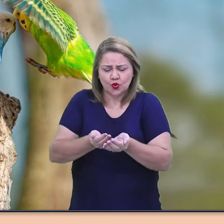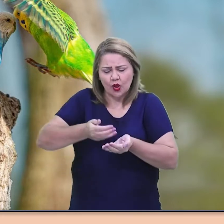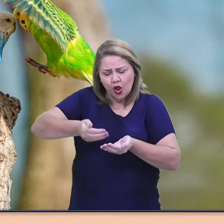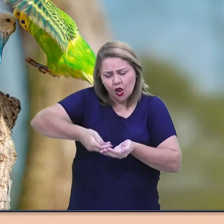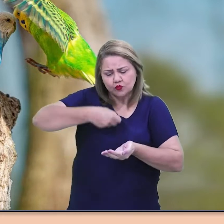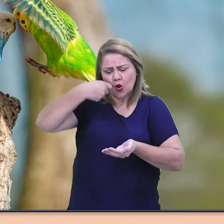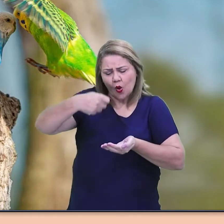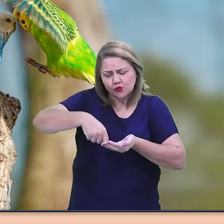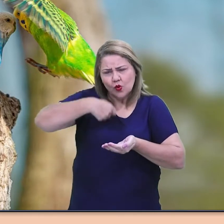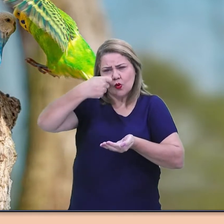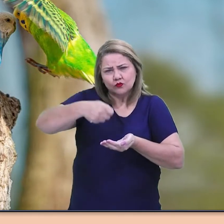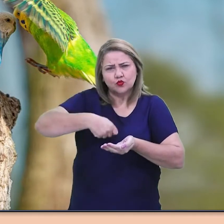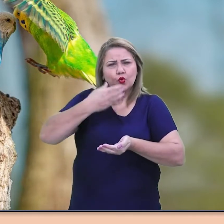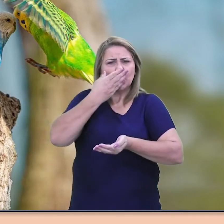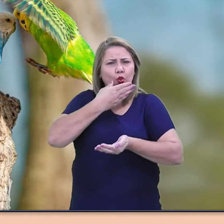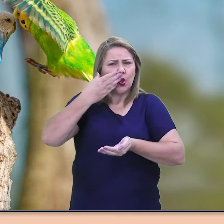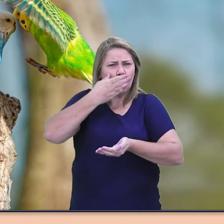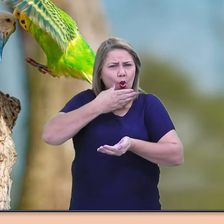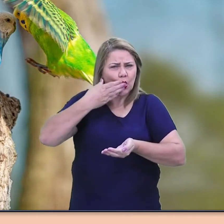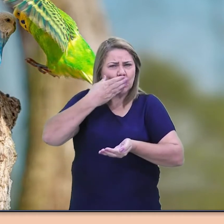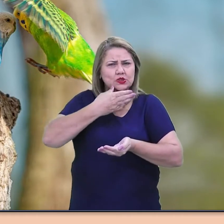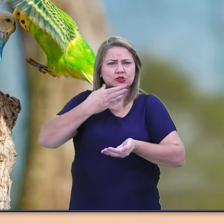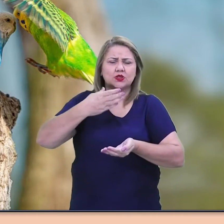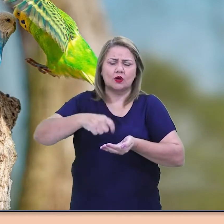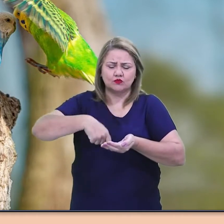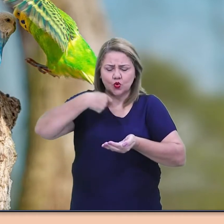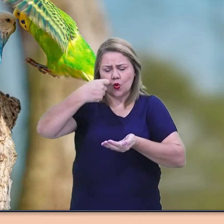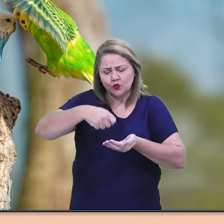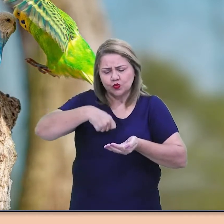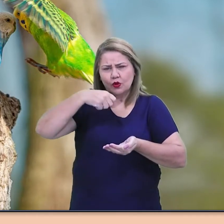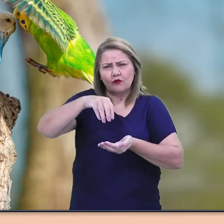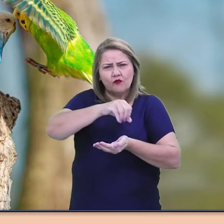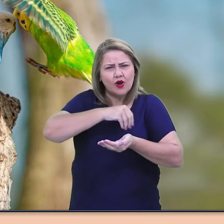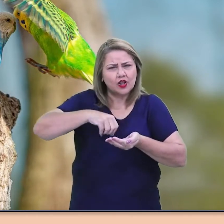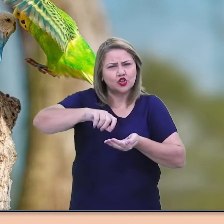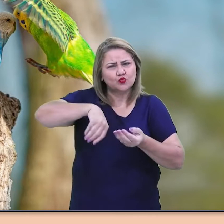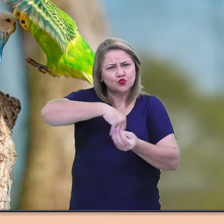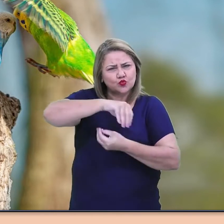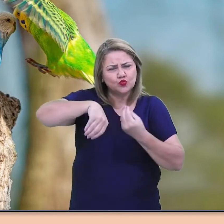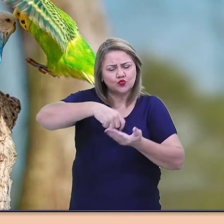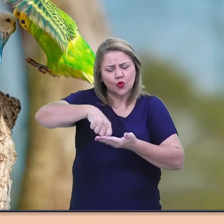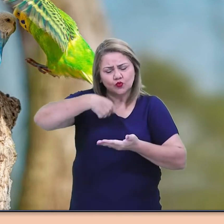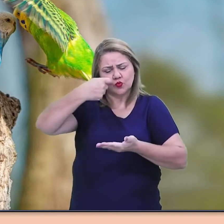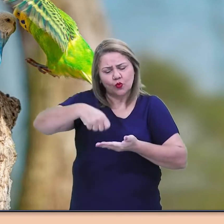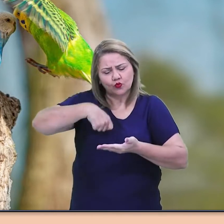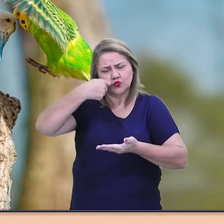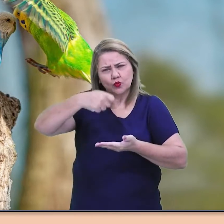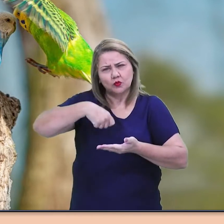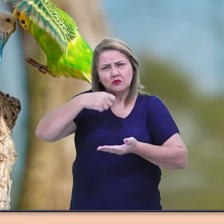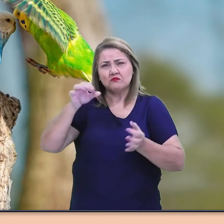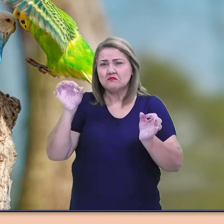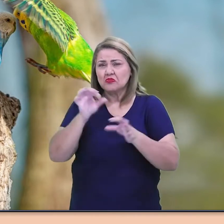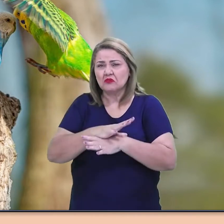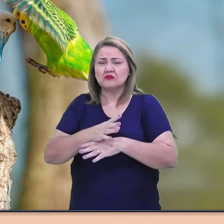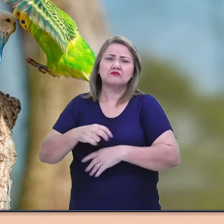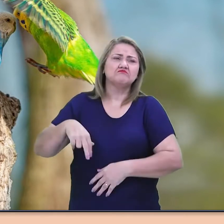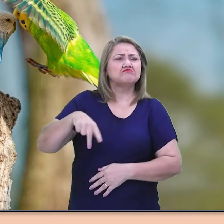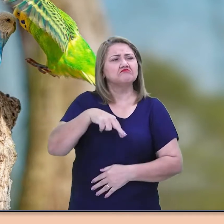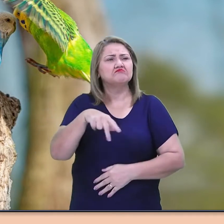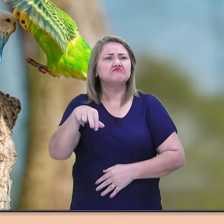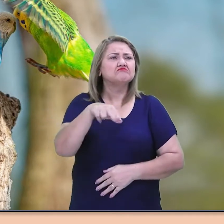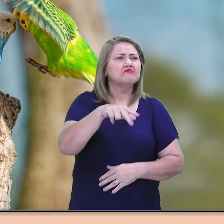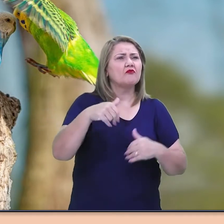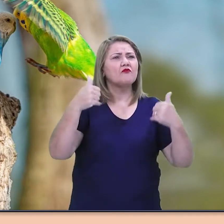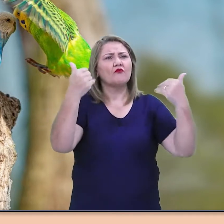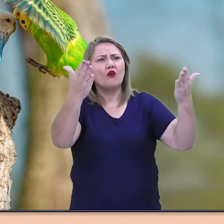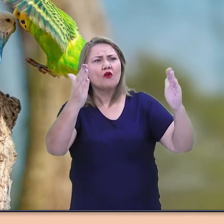milho e capadora, que bebera em silêncio as largas colheradas, e saiu ao terreiro, onde